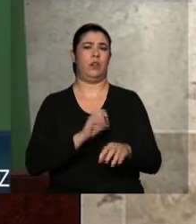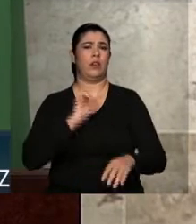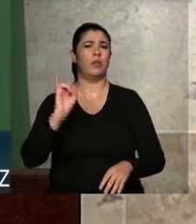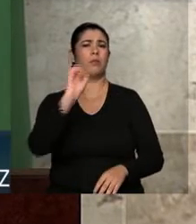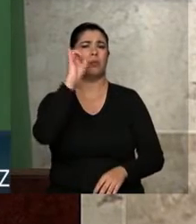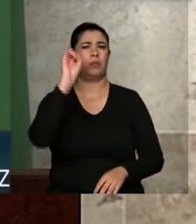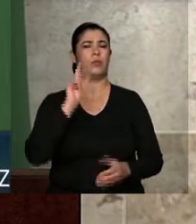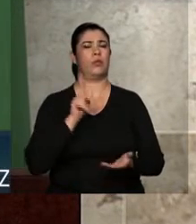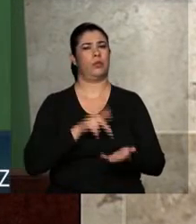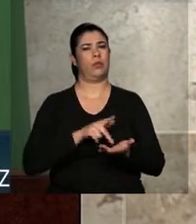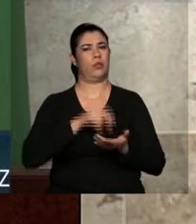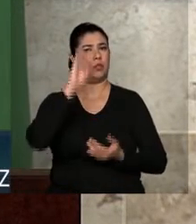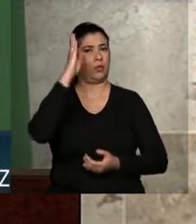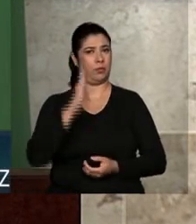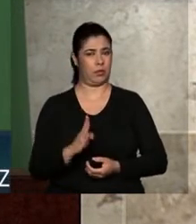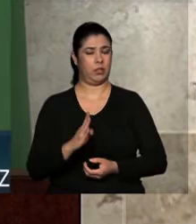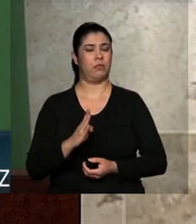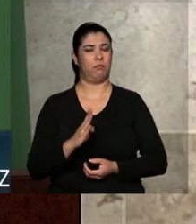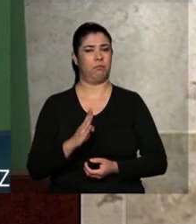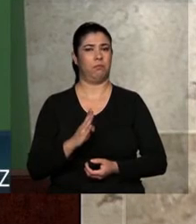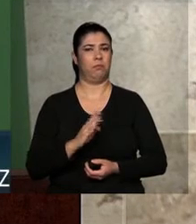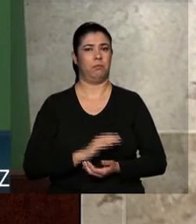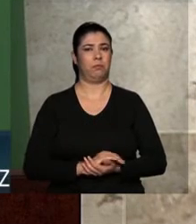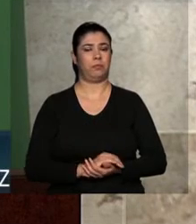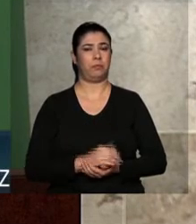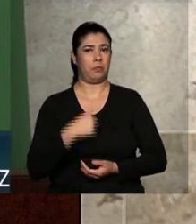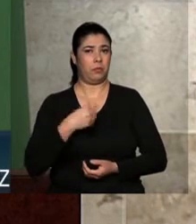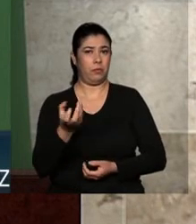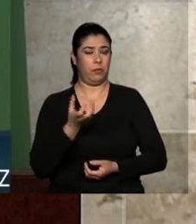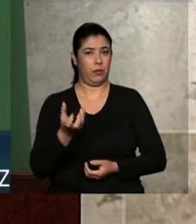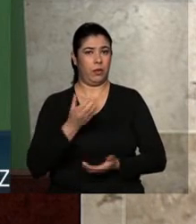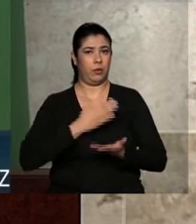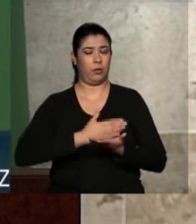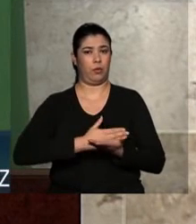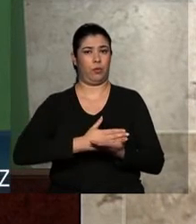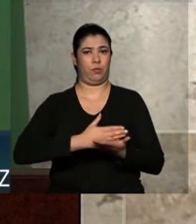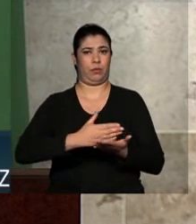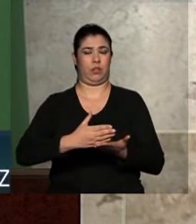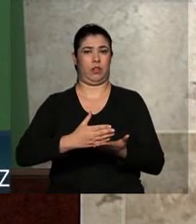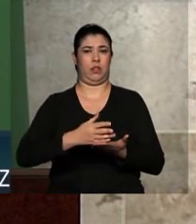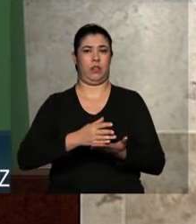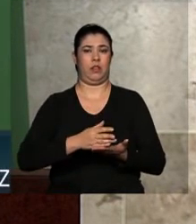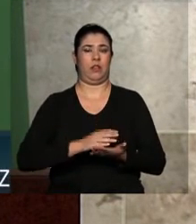importante para o Brasil, sem sombra de dúvida. E eu queria iniciar, então,